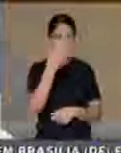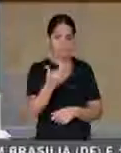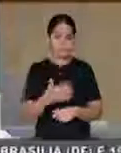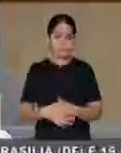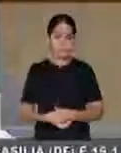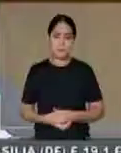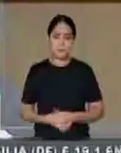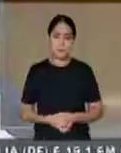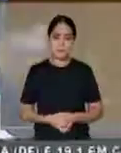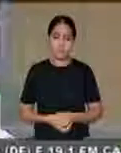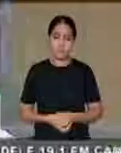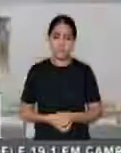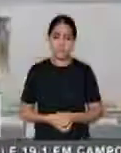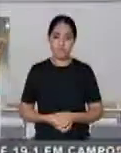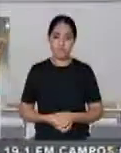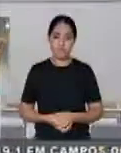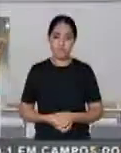Pessoalmente.